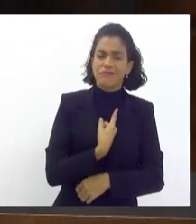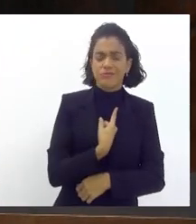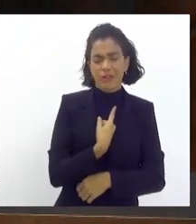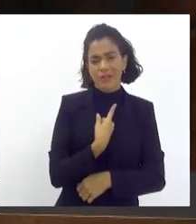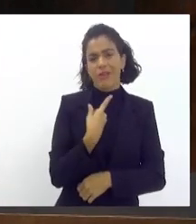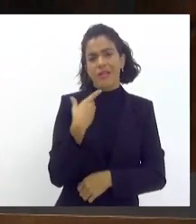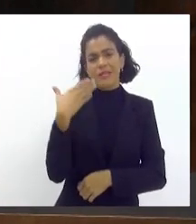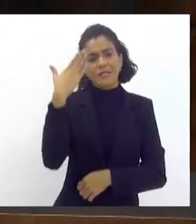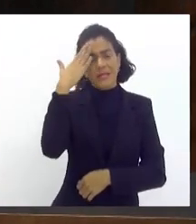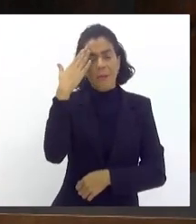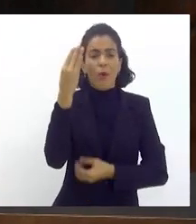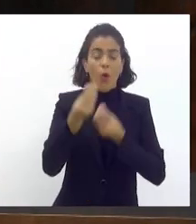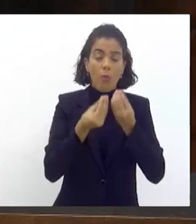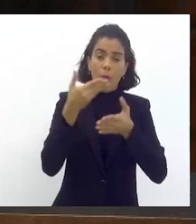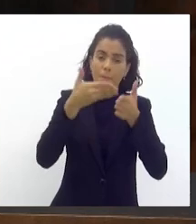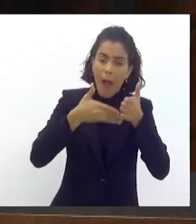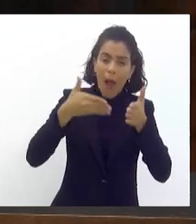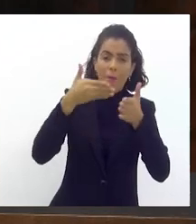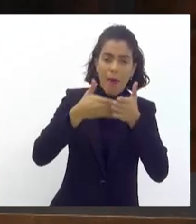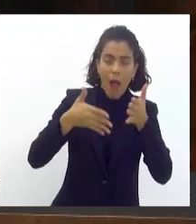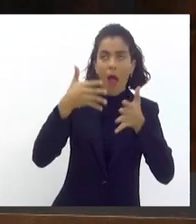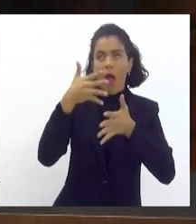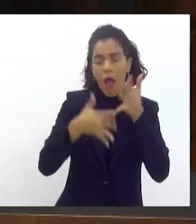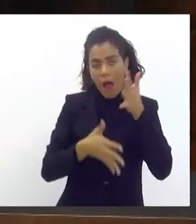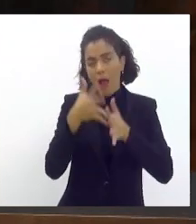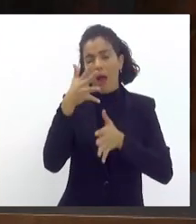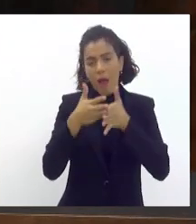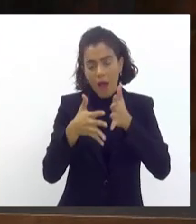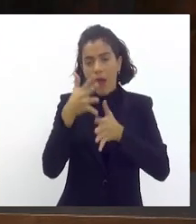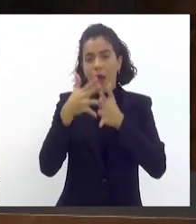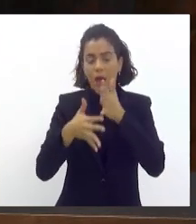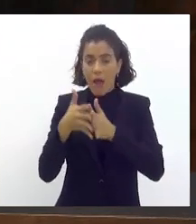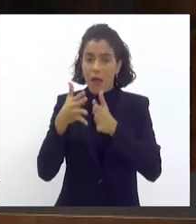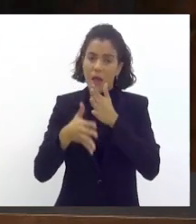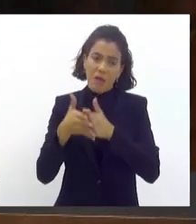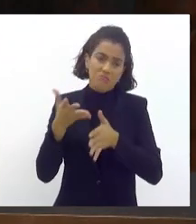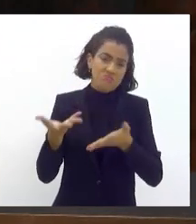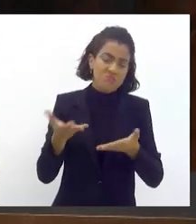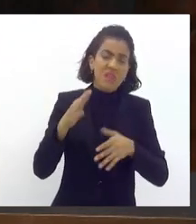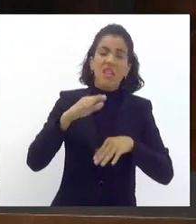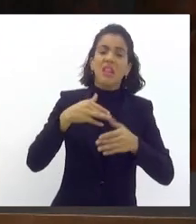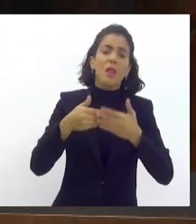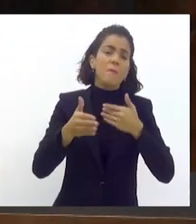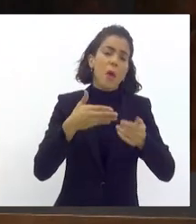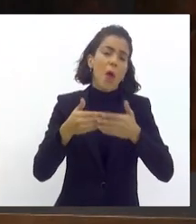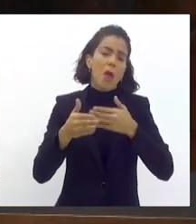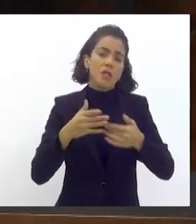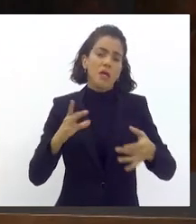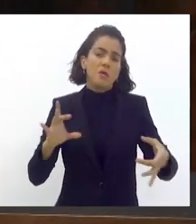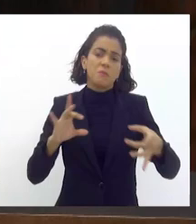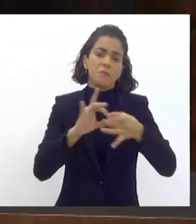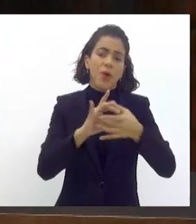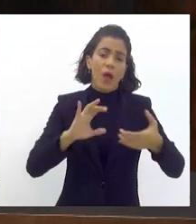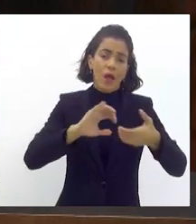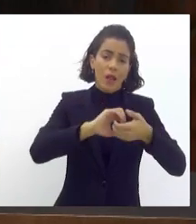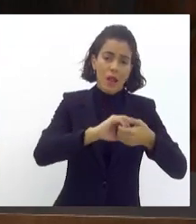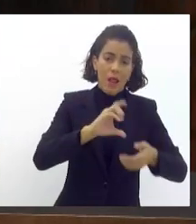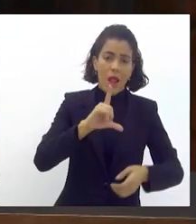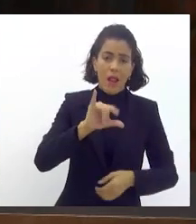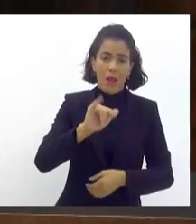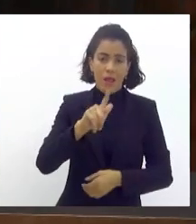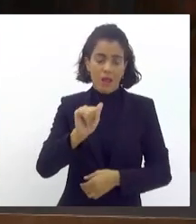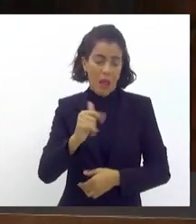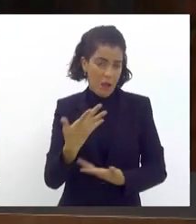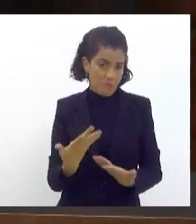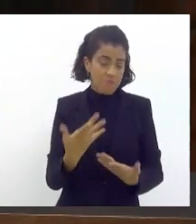os dilemas que todas as escolas, independente da liga a qual façam parte, têm vivido no que